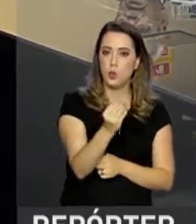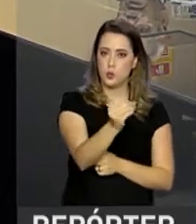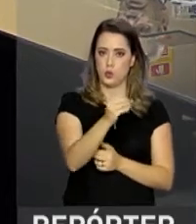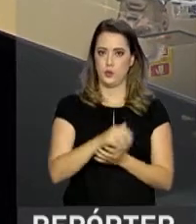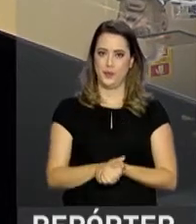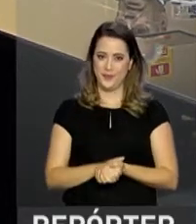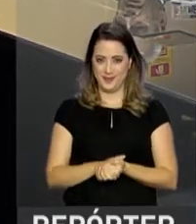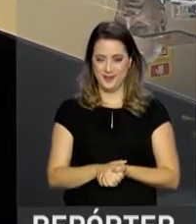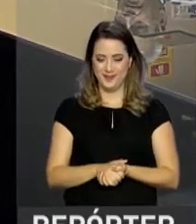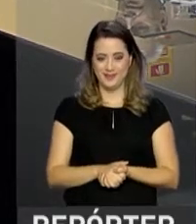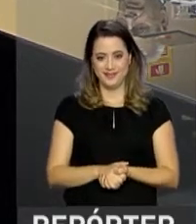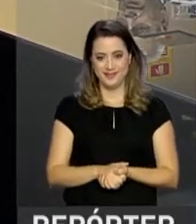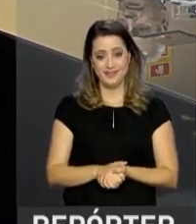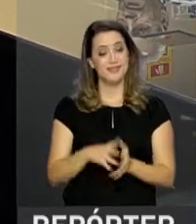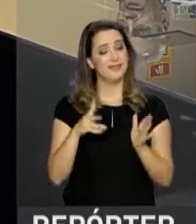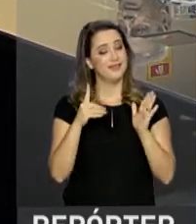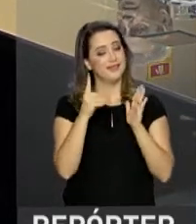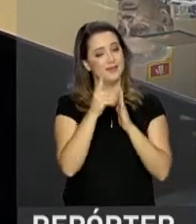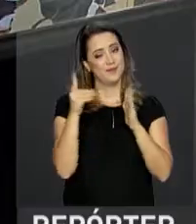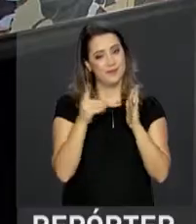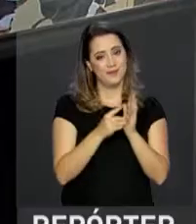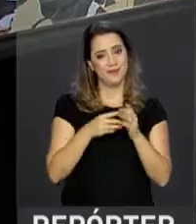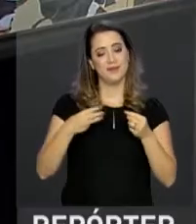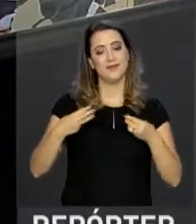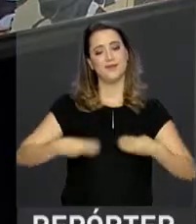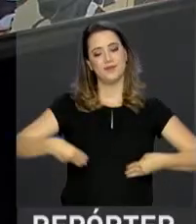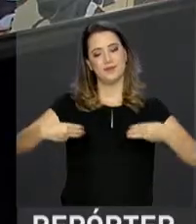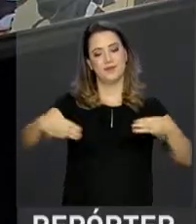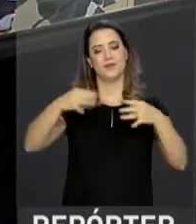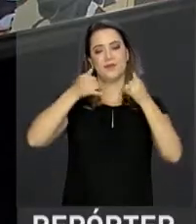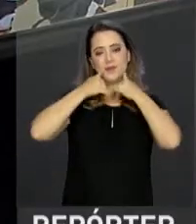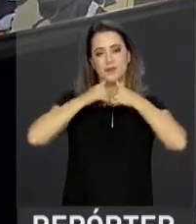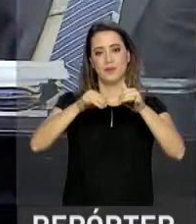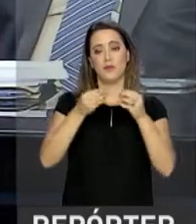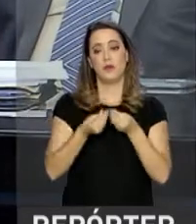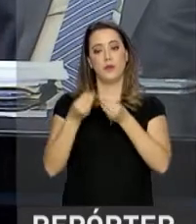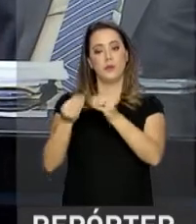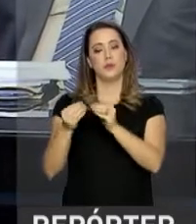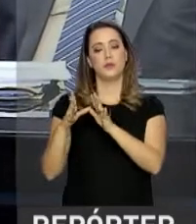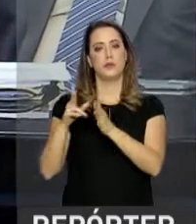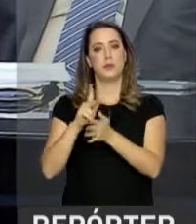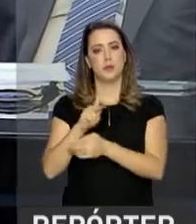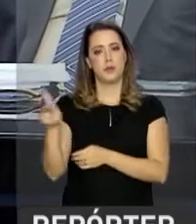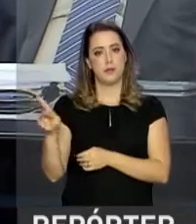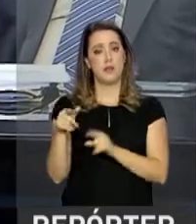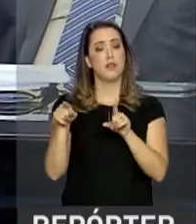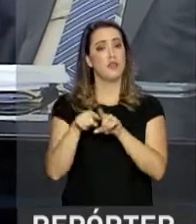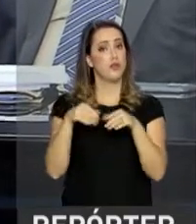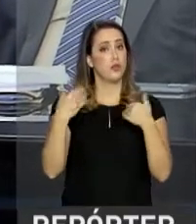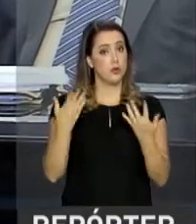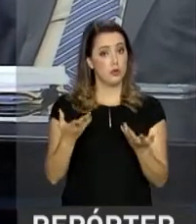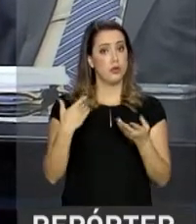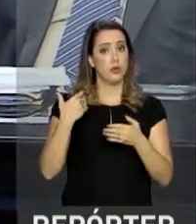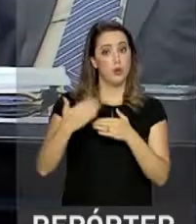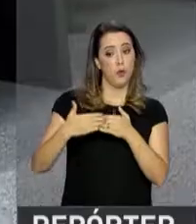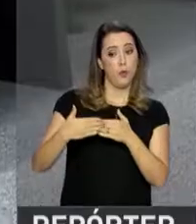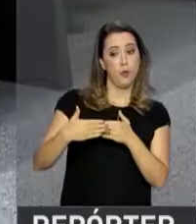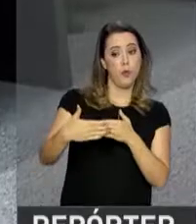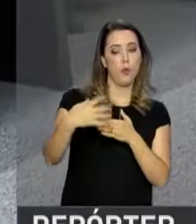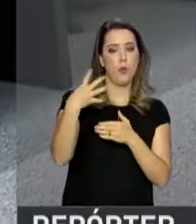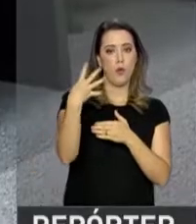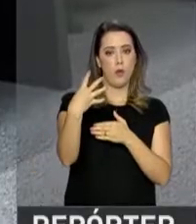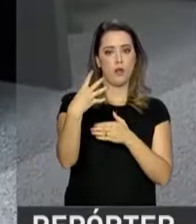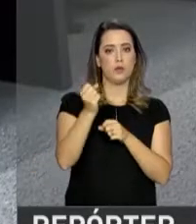O decreto do Ministério de Minas e Energia foi encaminhado para a Casa Civil e prevê a prorrogação do programa Luz para Todos